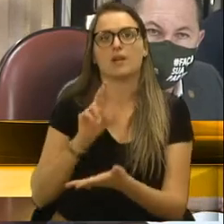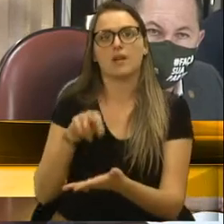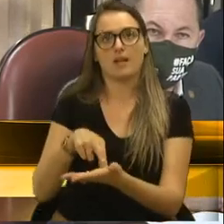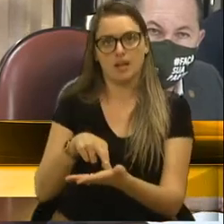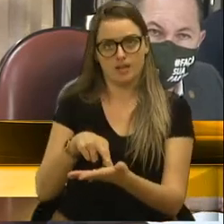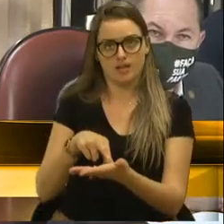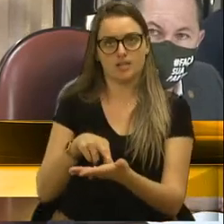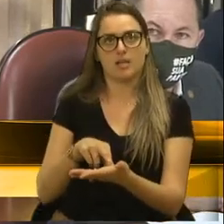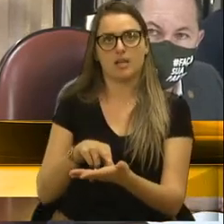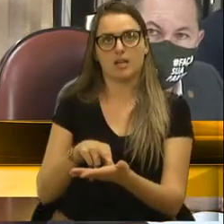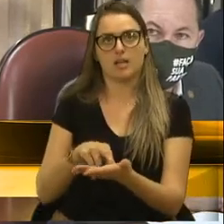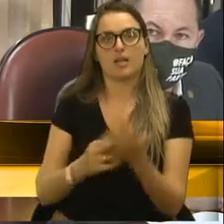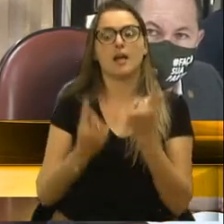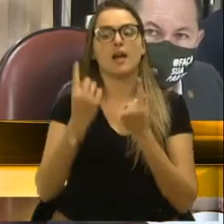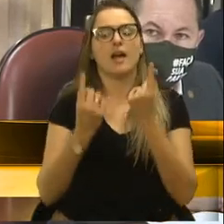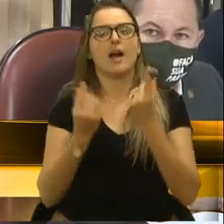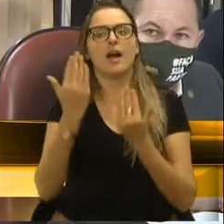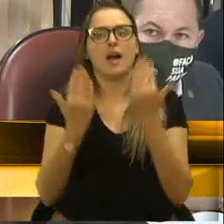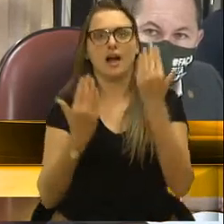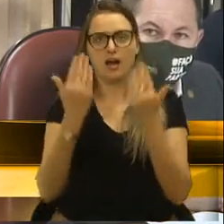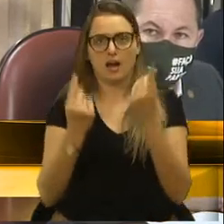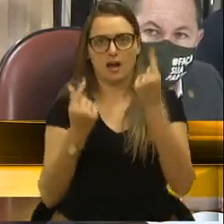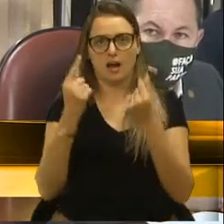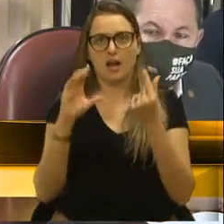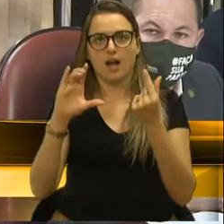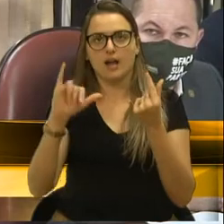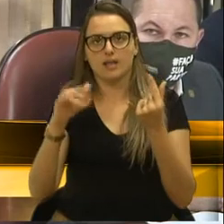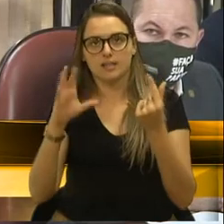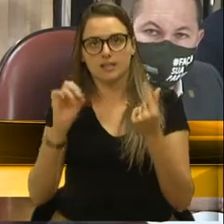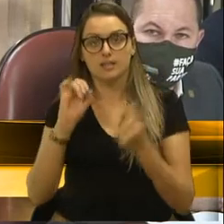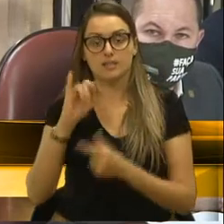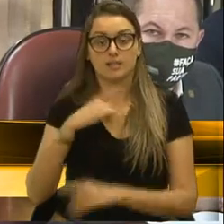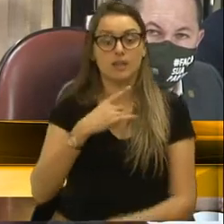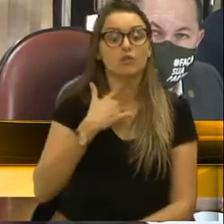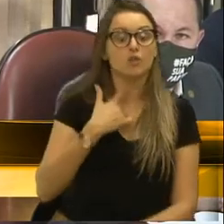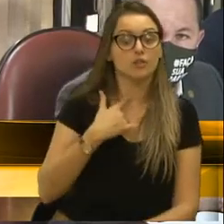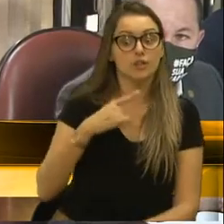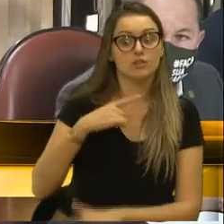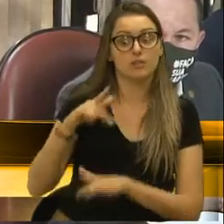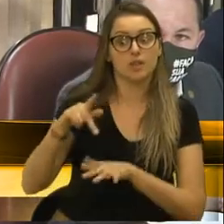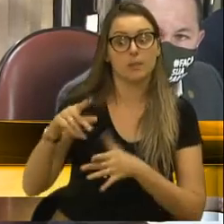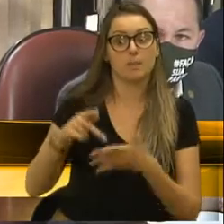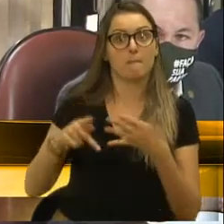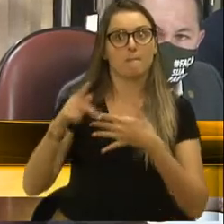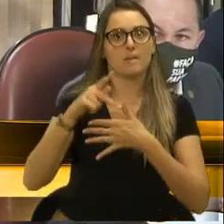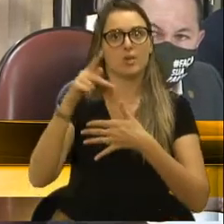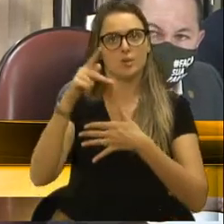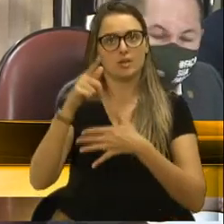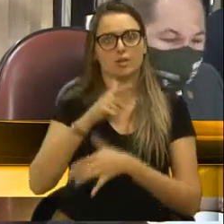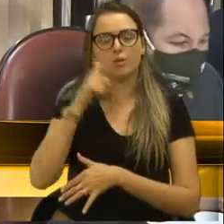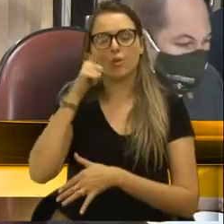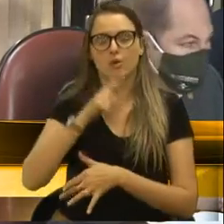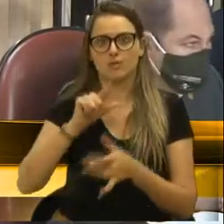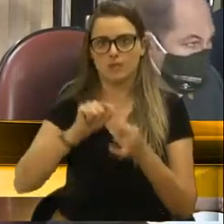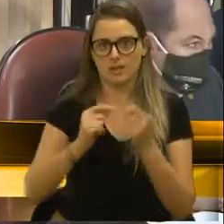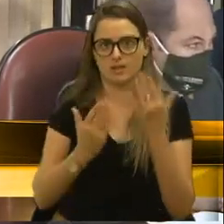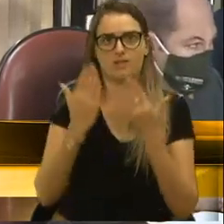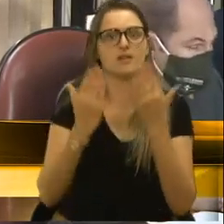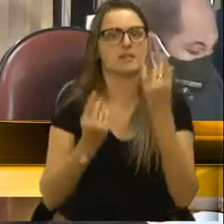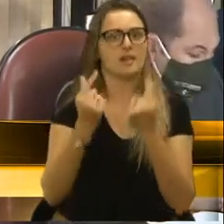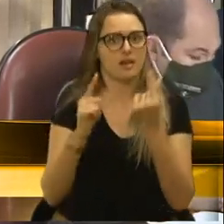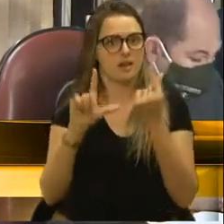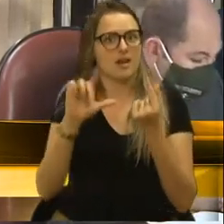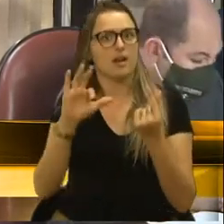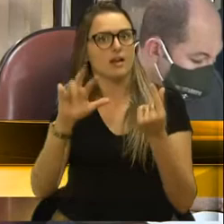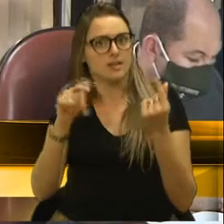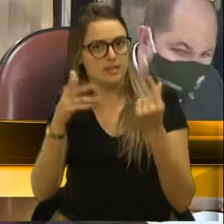a licitação. Tendo vontade, tendo prioridade, a gente consegue fazer a licitação. No entanto, o a